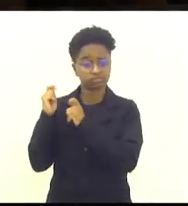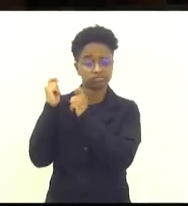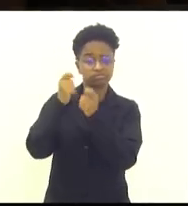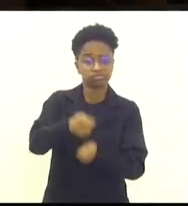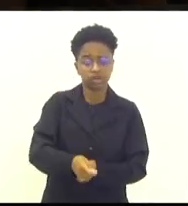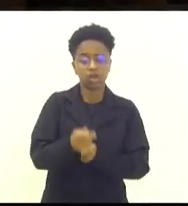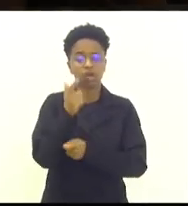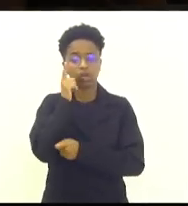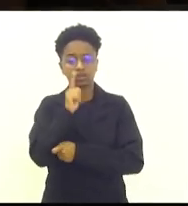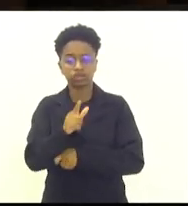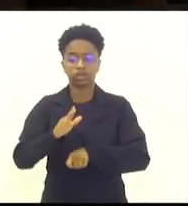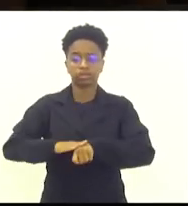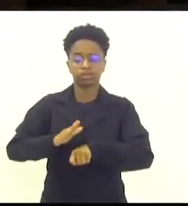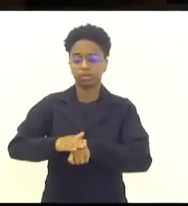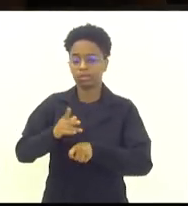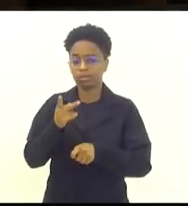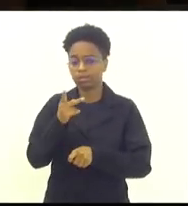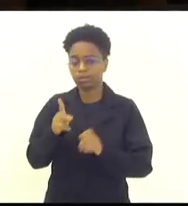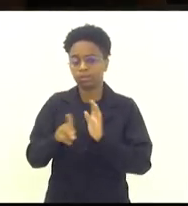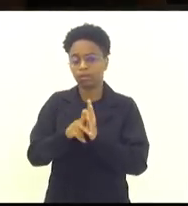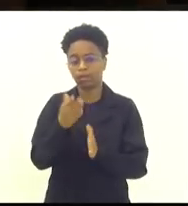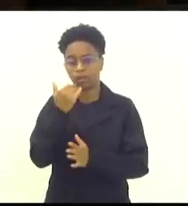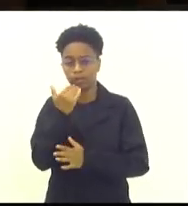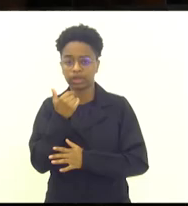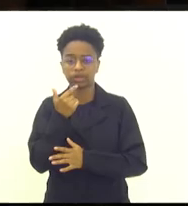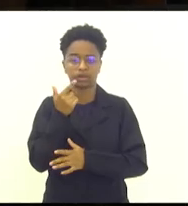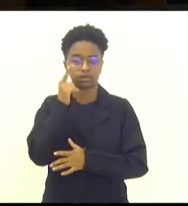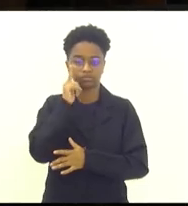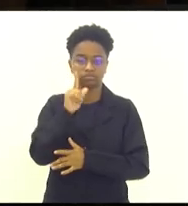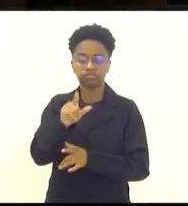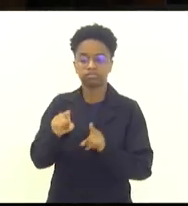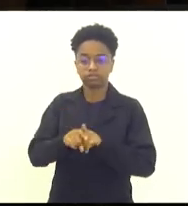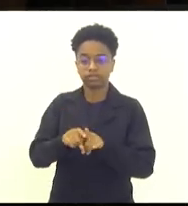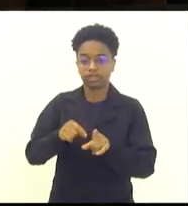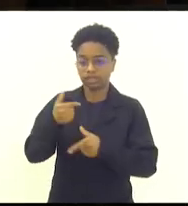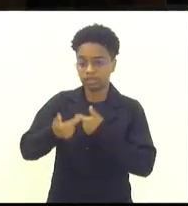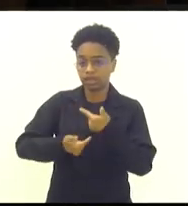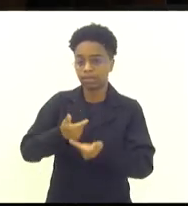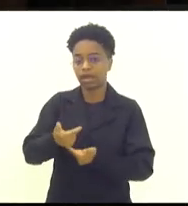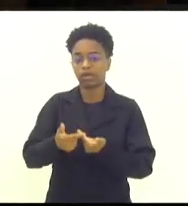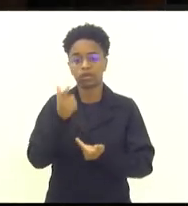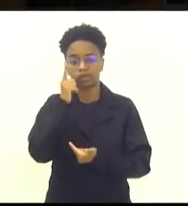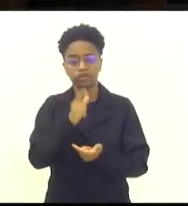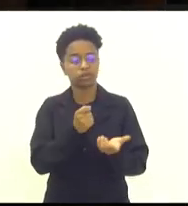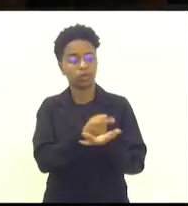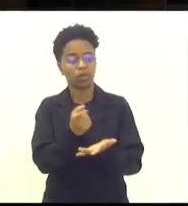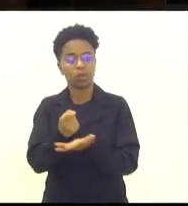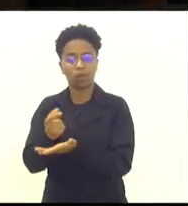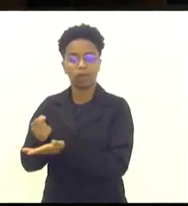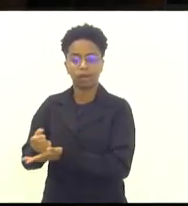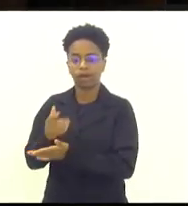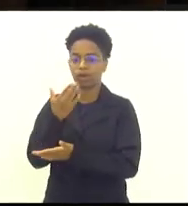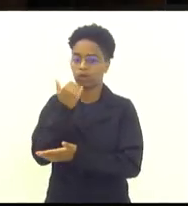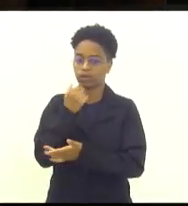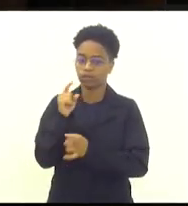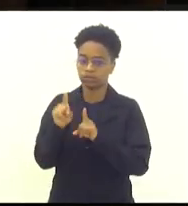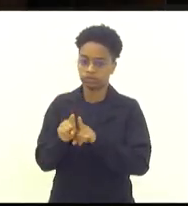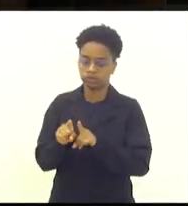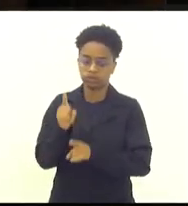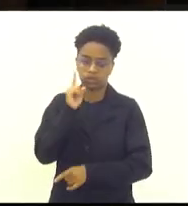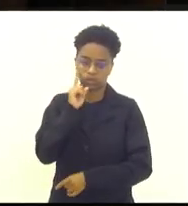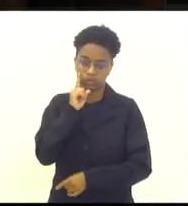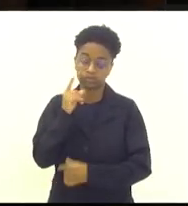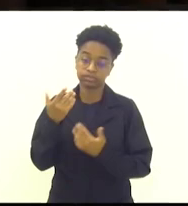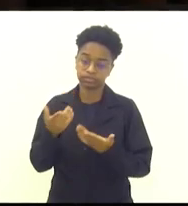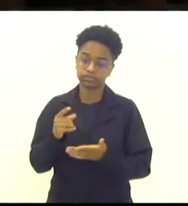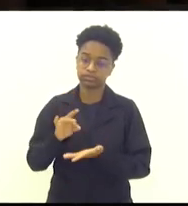sustento, e com o suor do seu rosto, levar com a sua profissão o pão de cada dia para a sua casa. Então, mais um trabalho